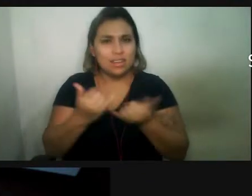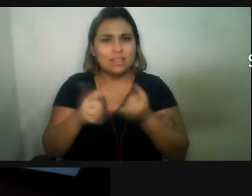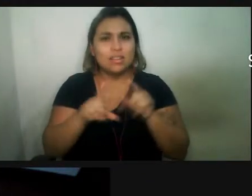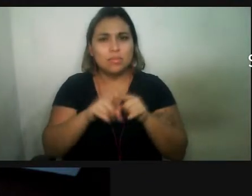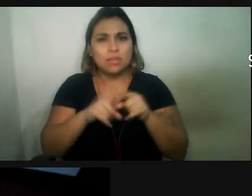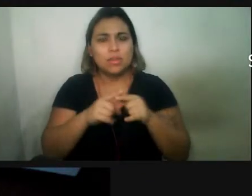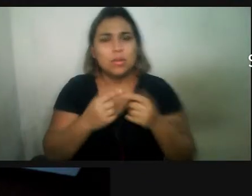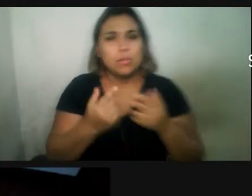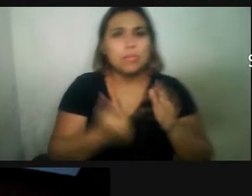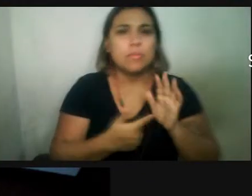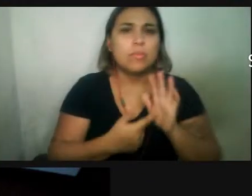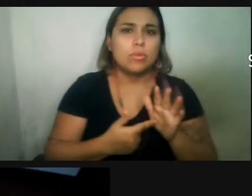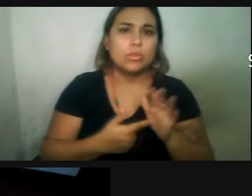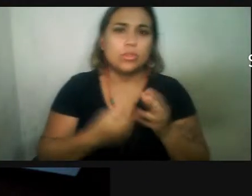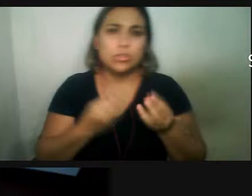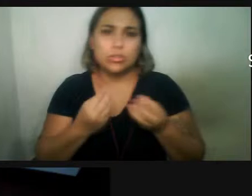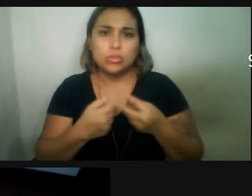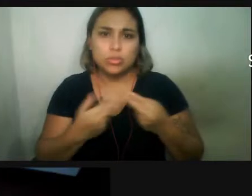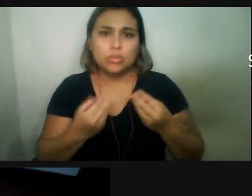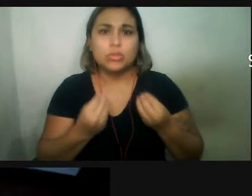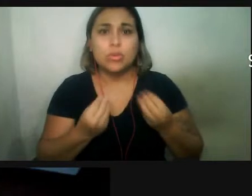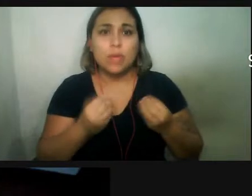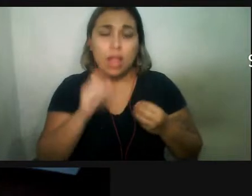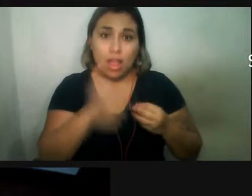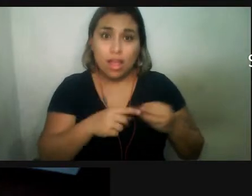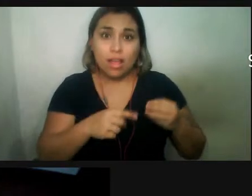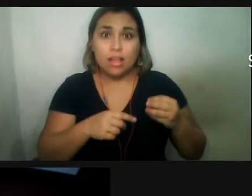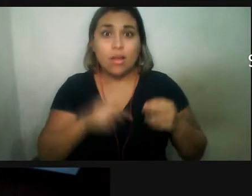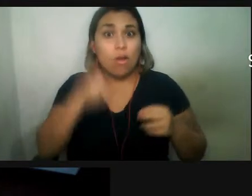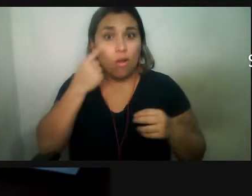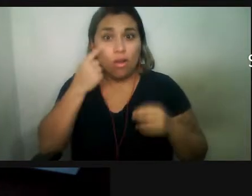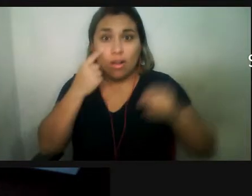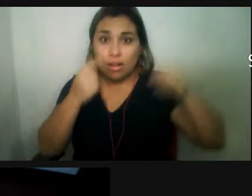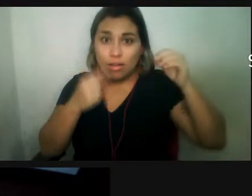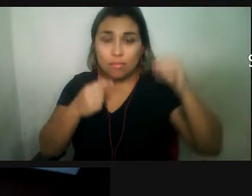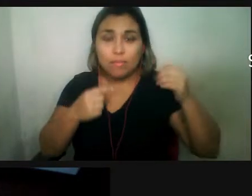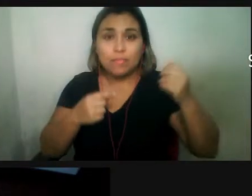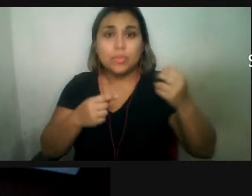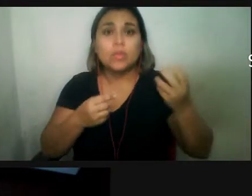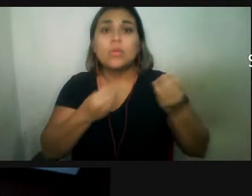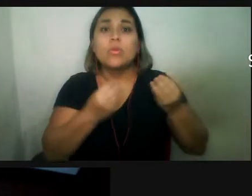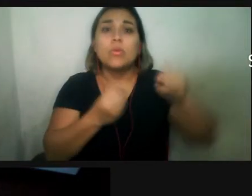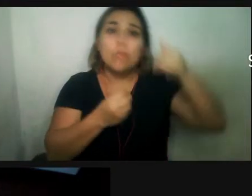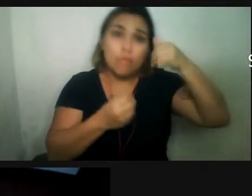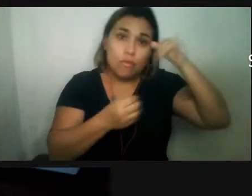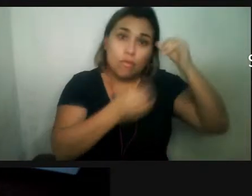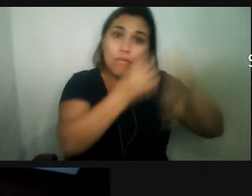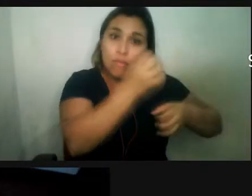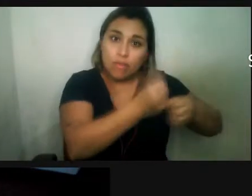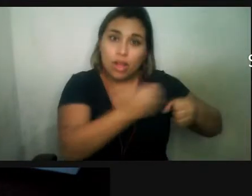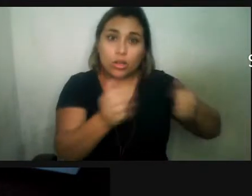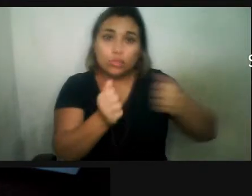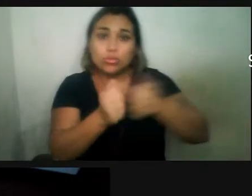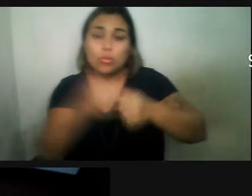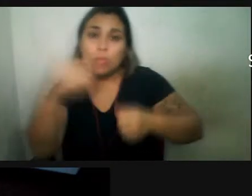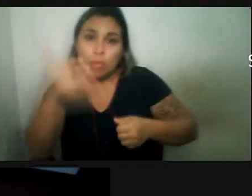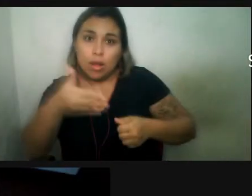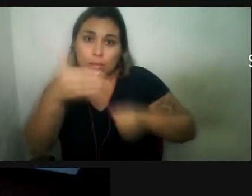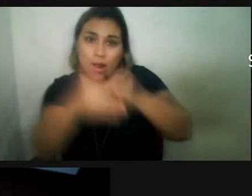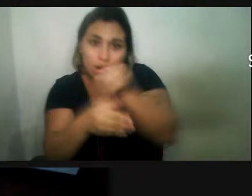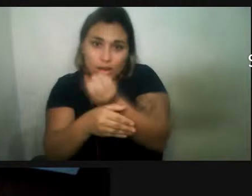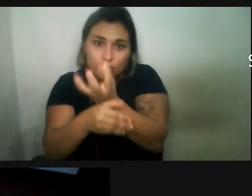fizeram um documentário mostrando uma vaca e uma baleia, assim, né? Então, é como se, claro que exagerando, né?